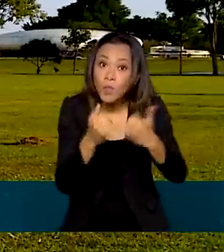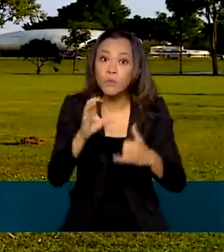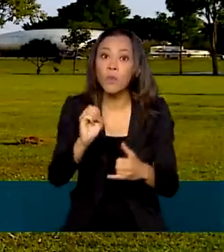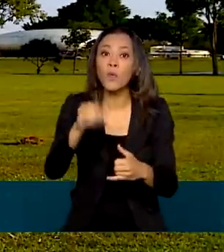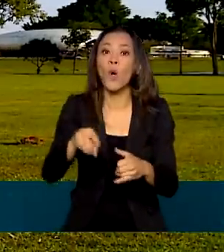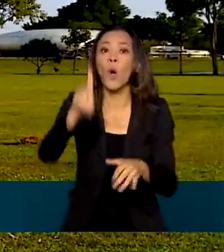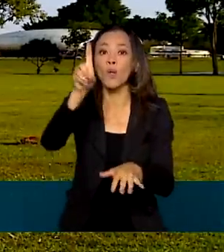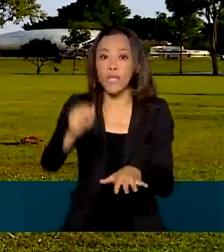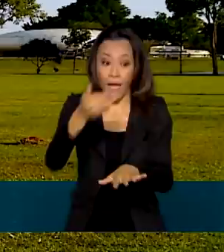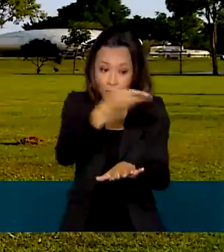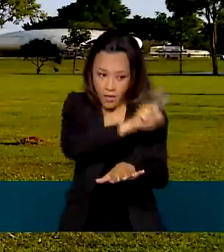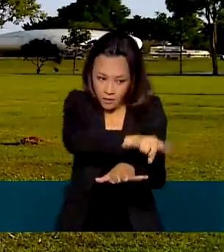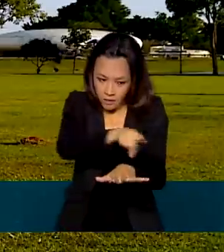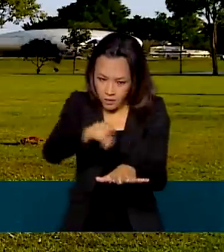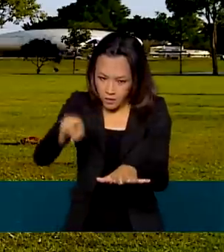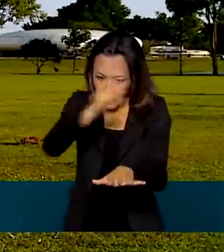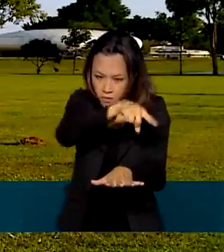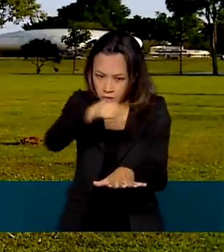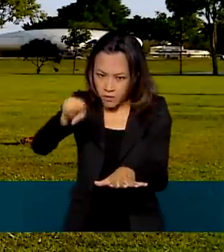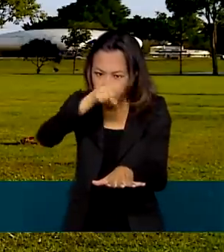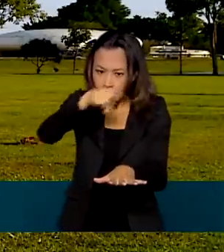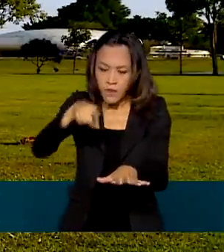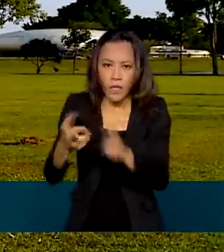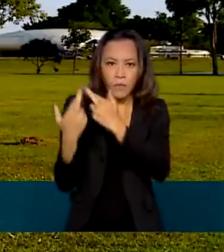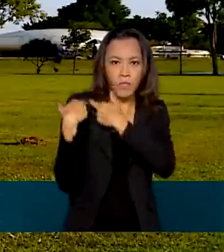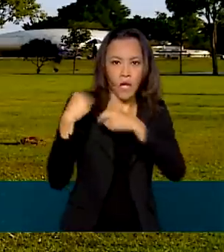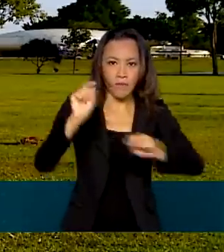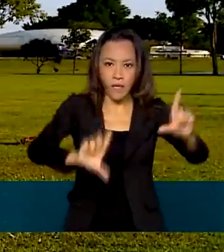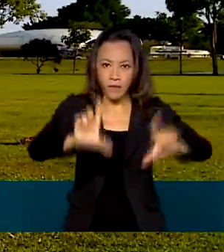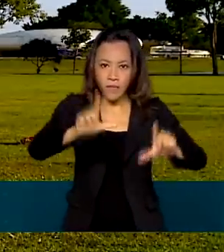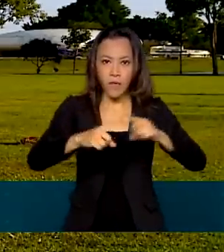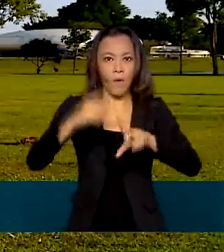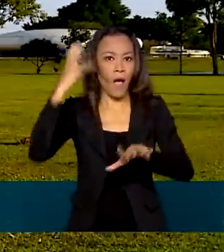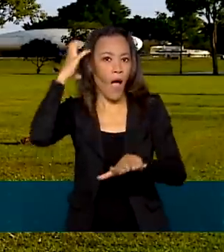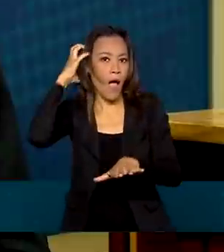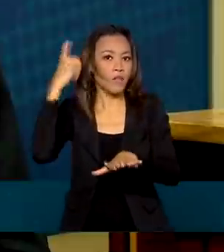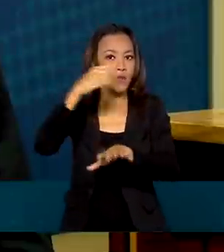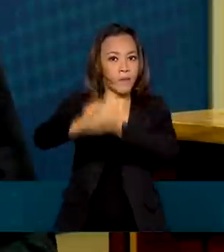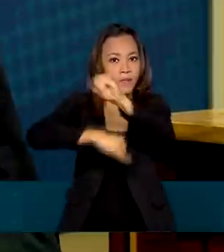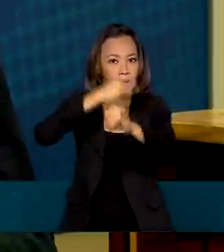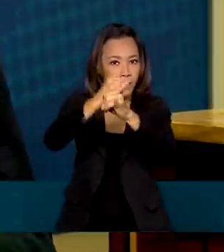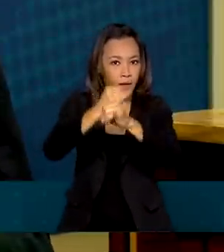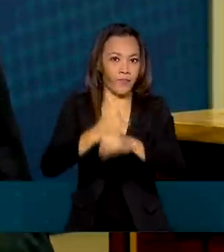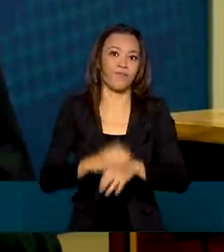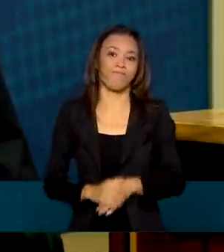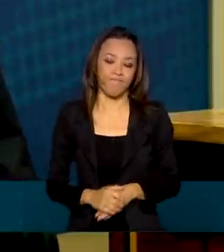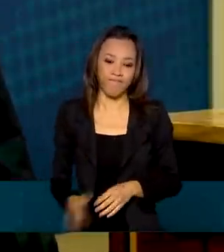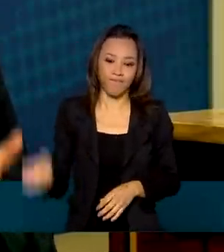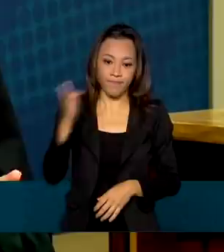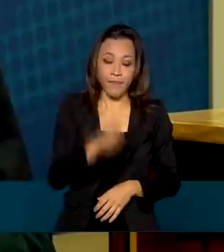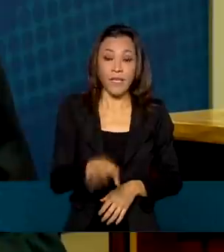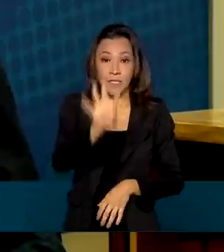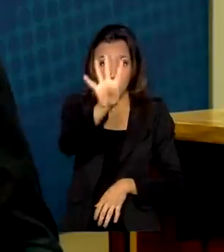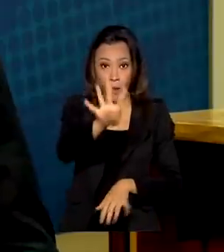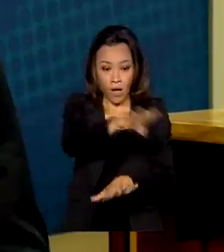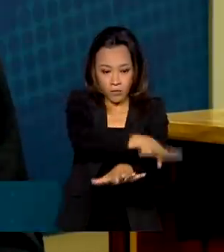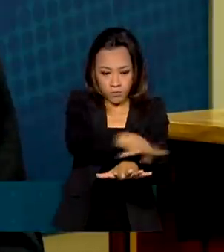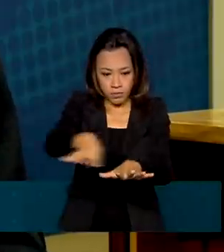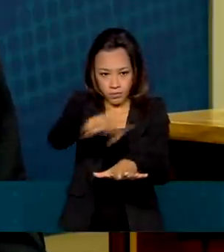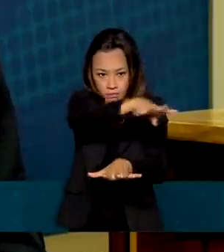as responsáveis pelas transmissões de TV, rádio e pela internet. Esses quatro blocos juntos